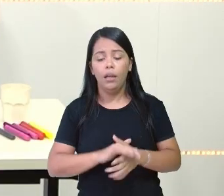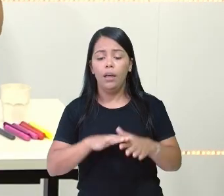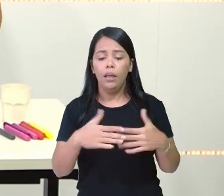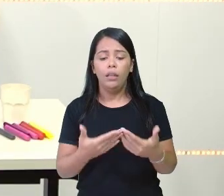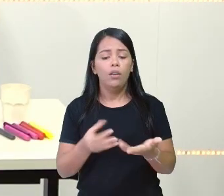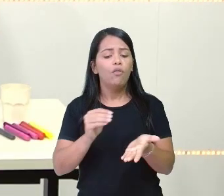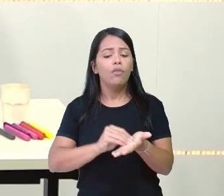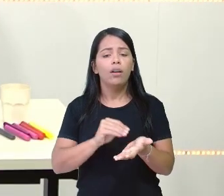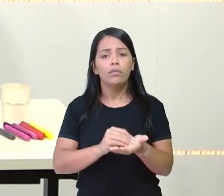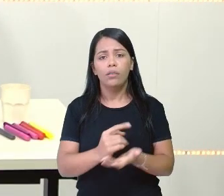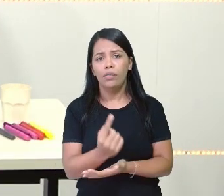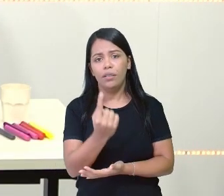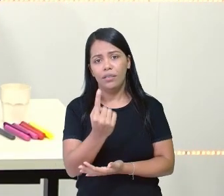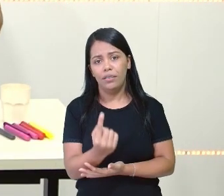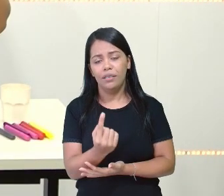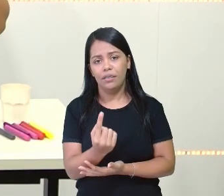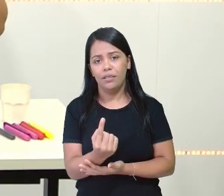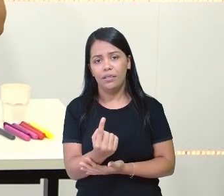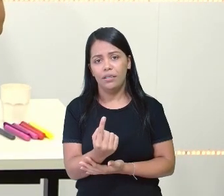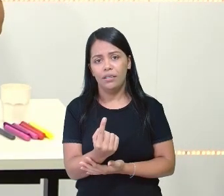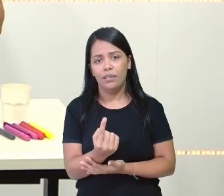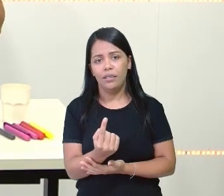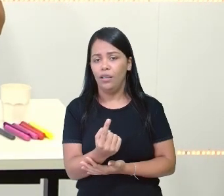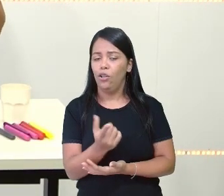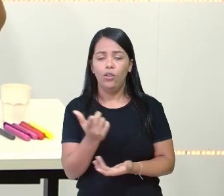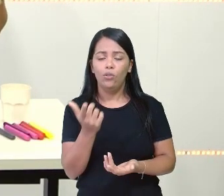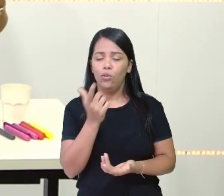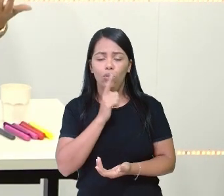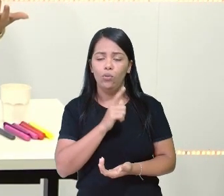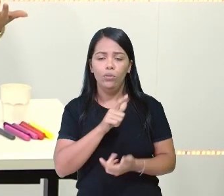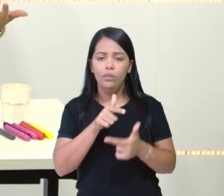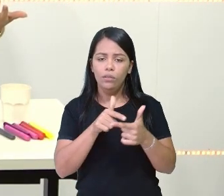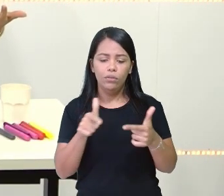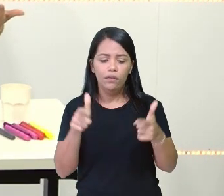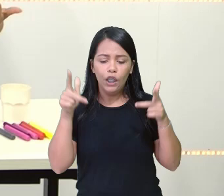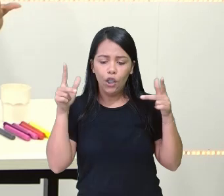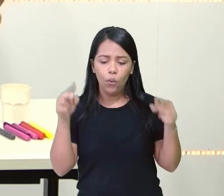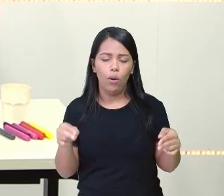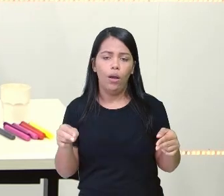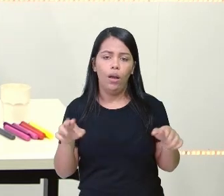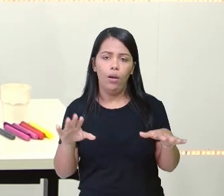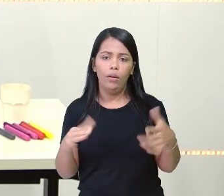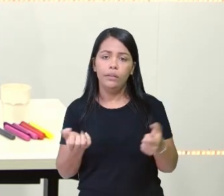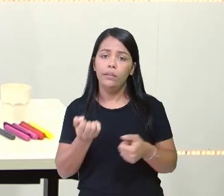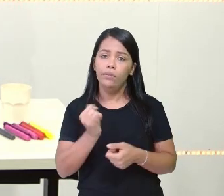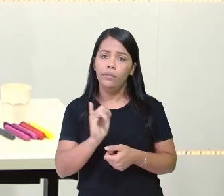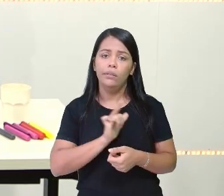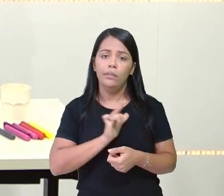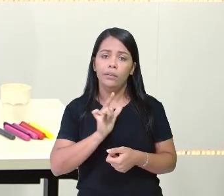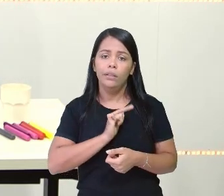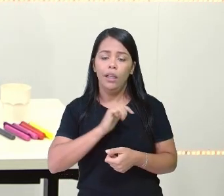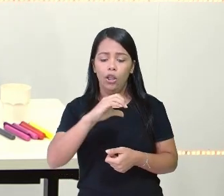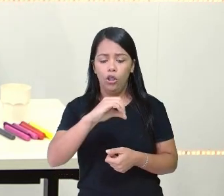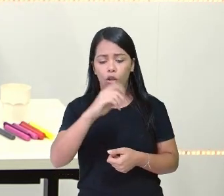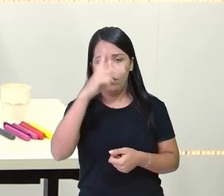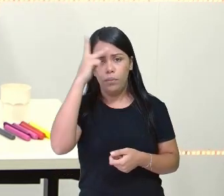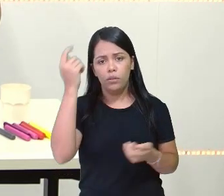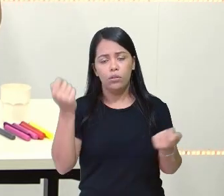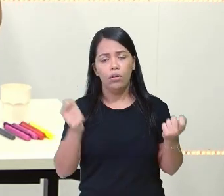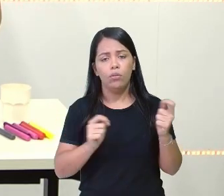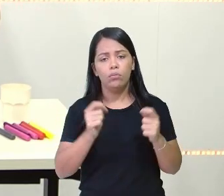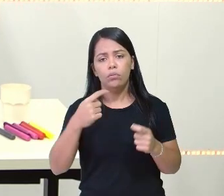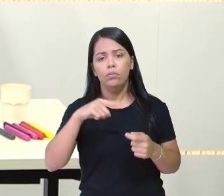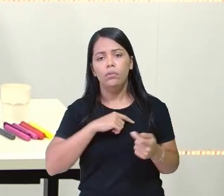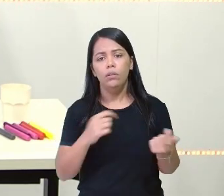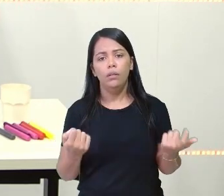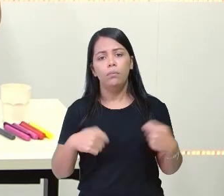Então, não é possível dividir igualmente. Então, se tiver nove pessoas, o a gente pode fazer com